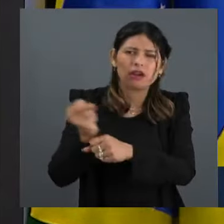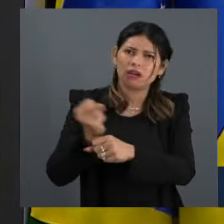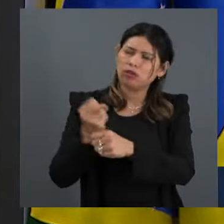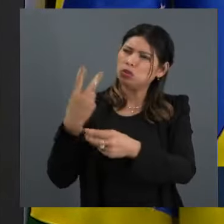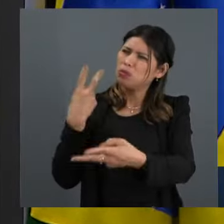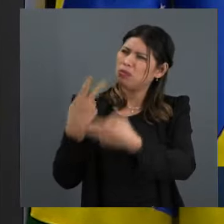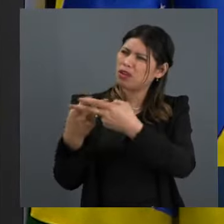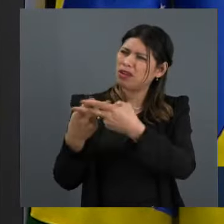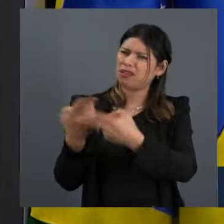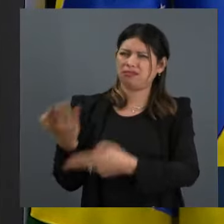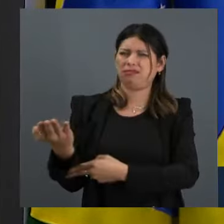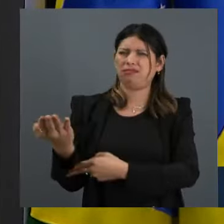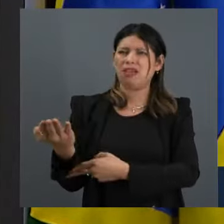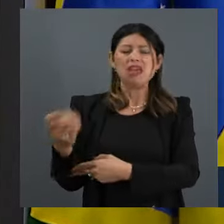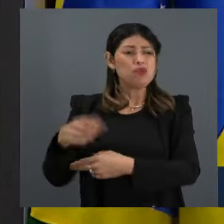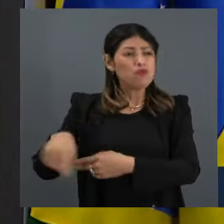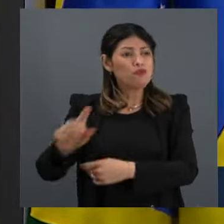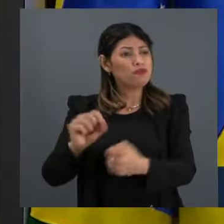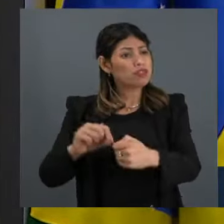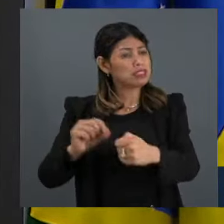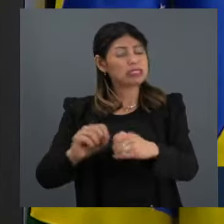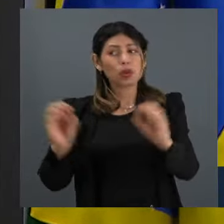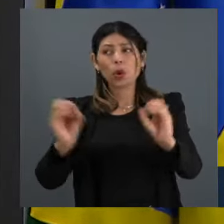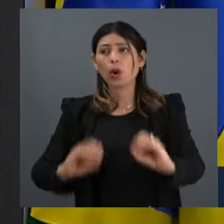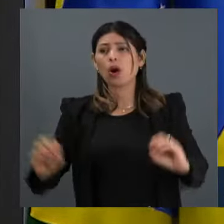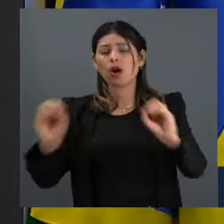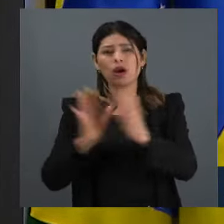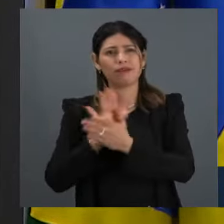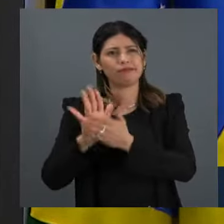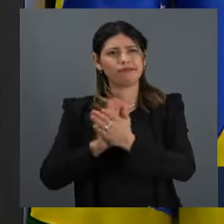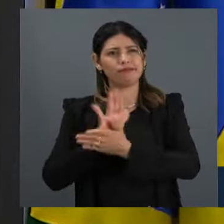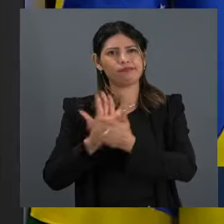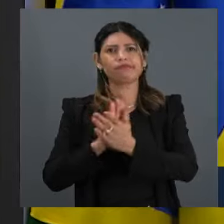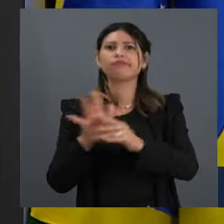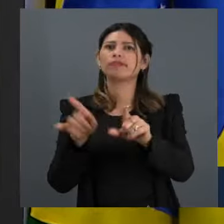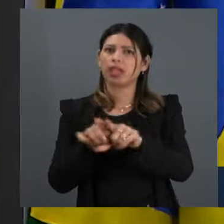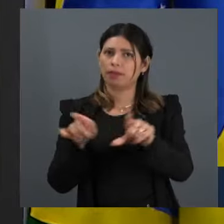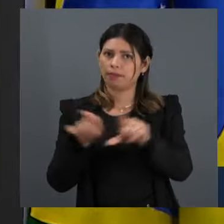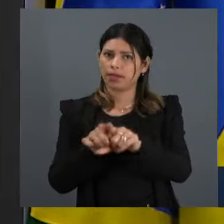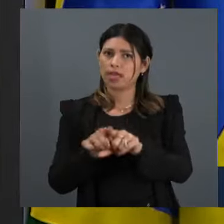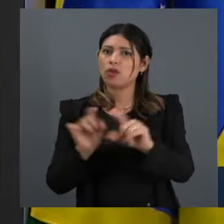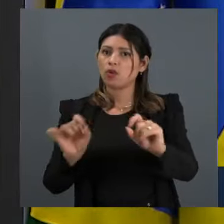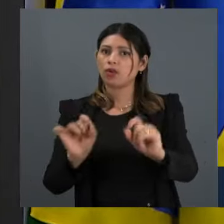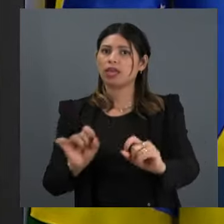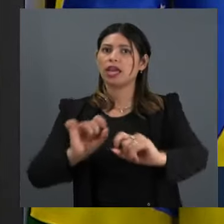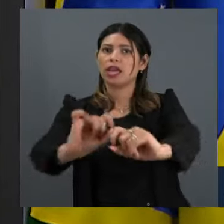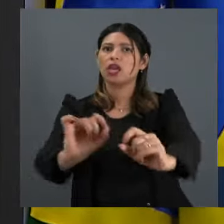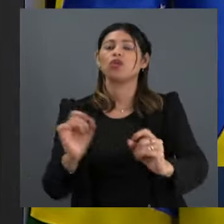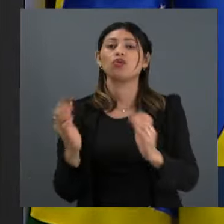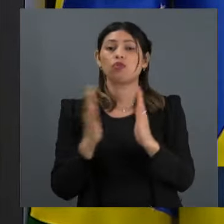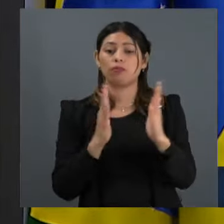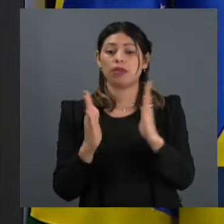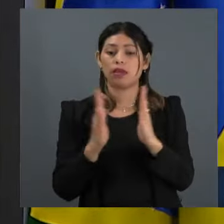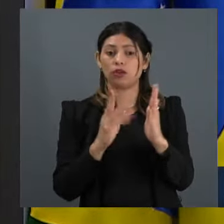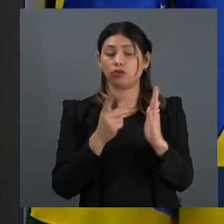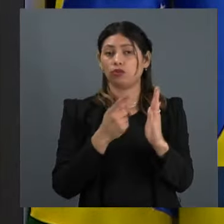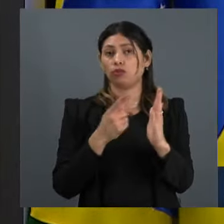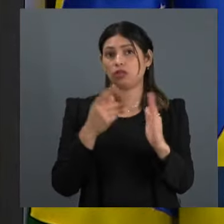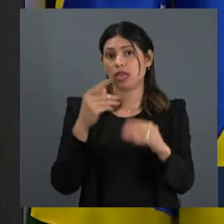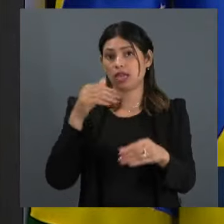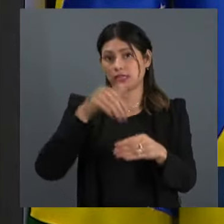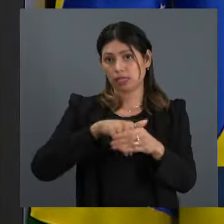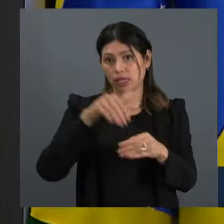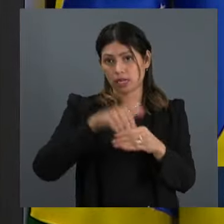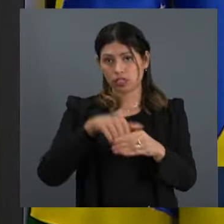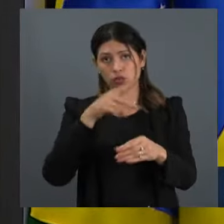alguns dos abusos cometidos por Moraes durante as últimas eleições presidenciais, onde o TSE